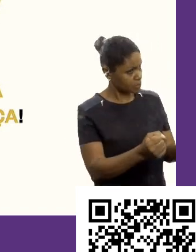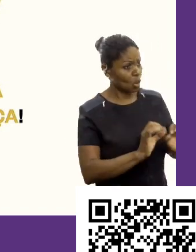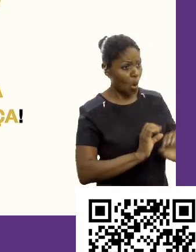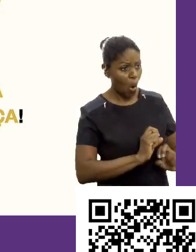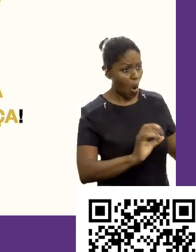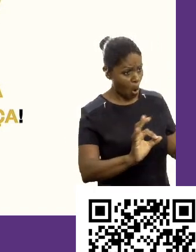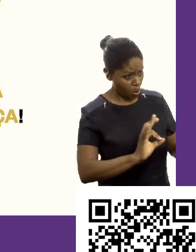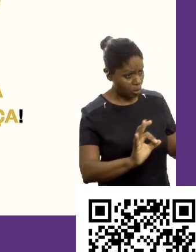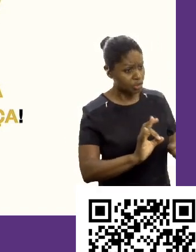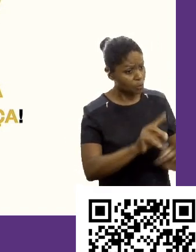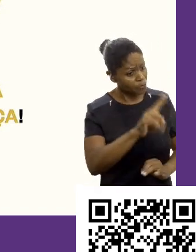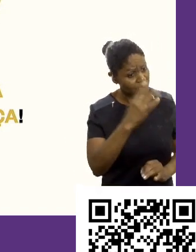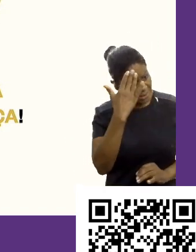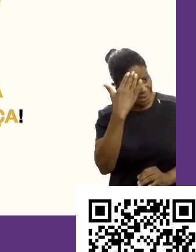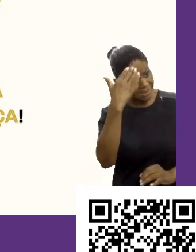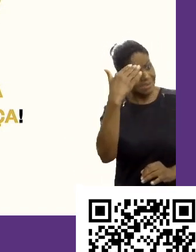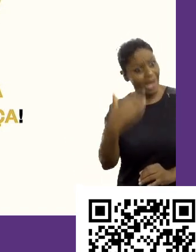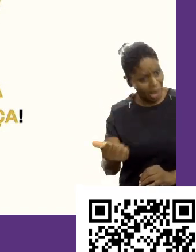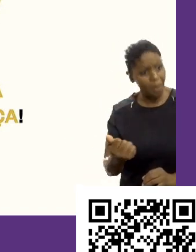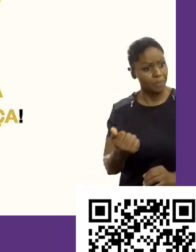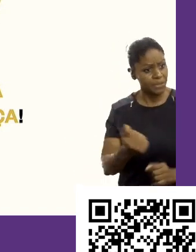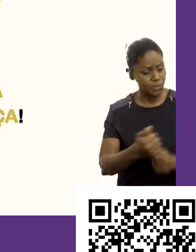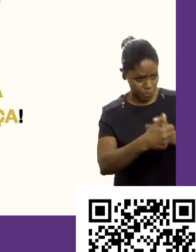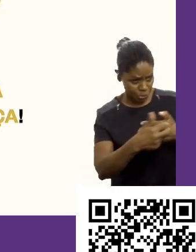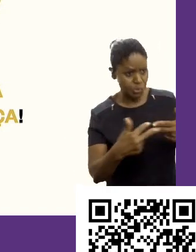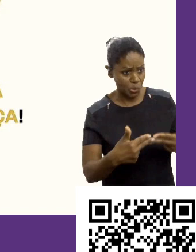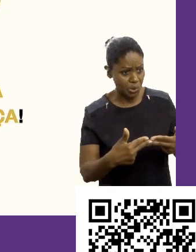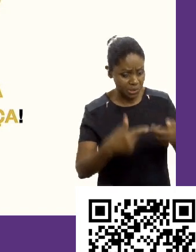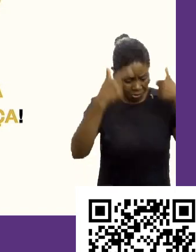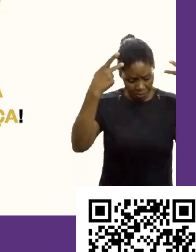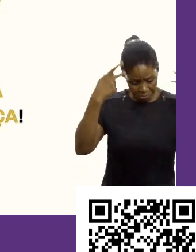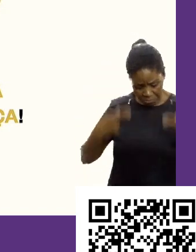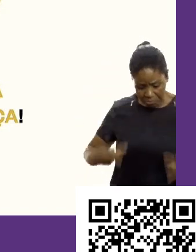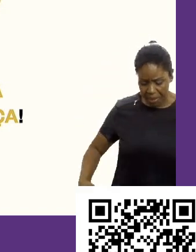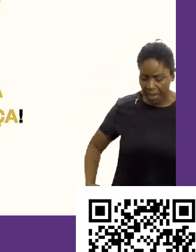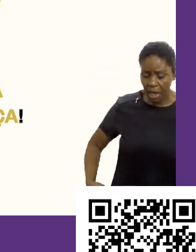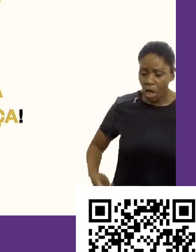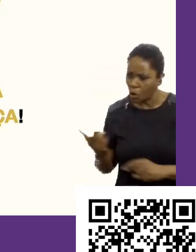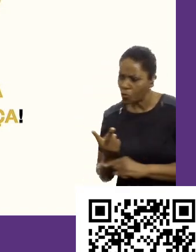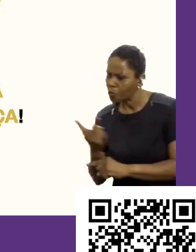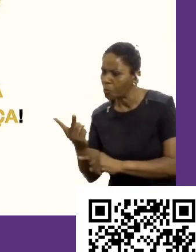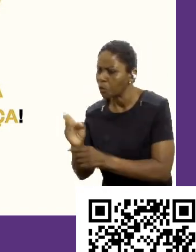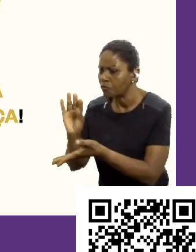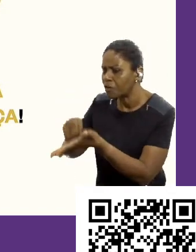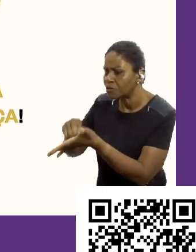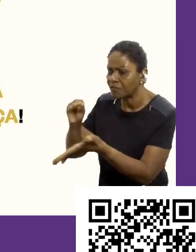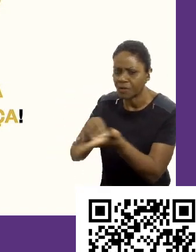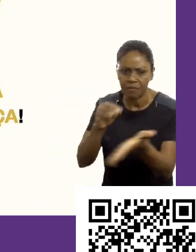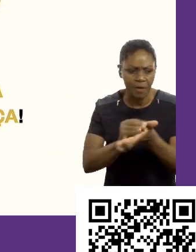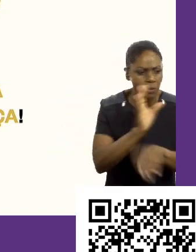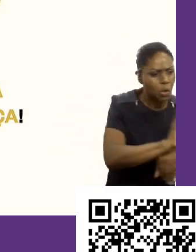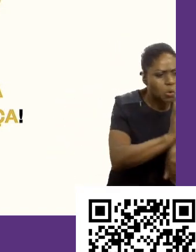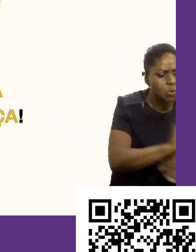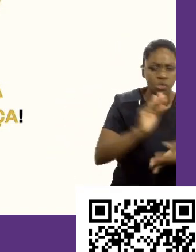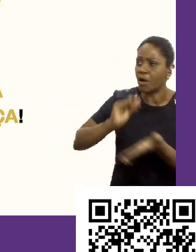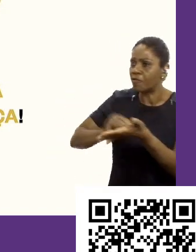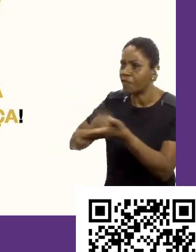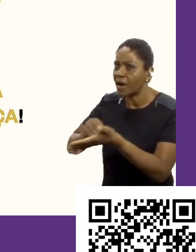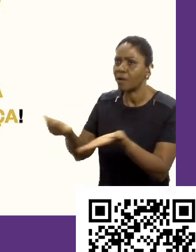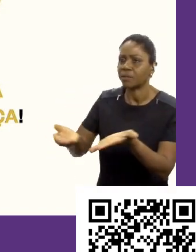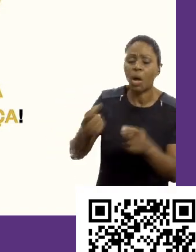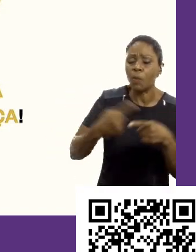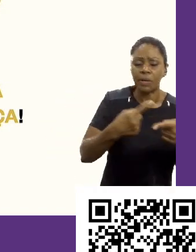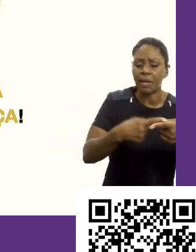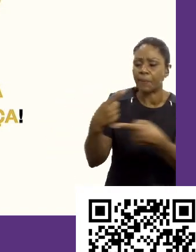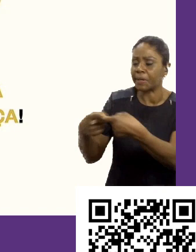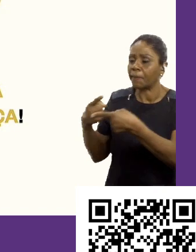quem ele é que eu não sinto falta da fraqueza dele, eu não fico em cima, mas por que está faltando isso? Mas por que tem esse gap? Mas por que tem